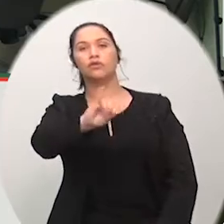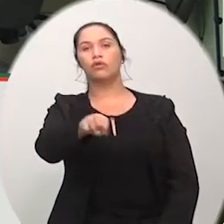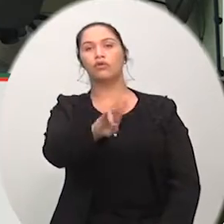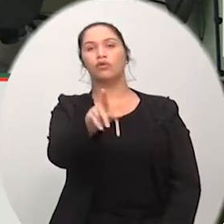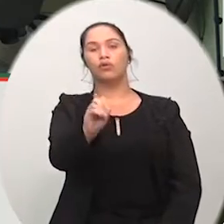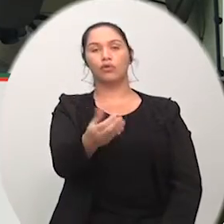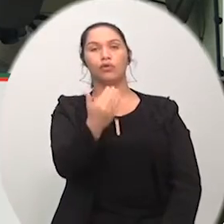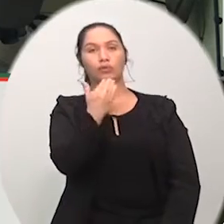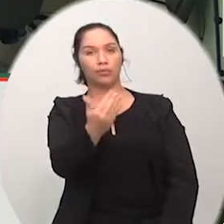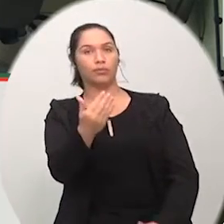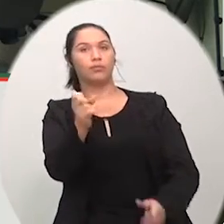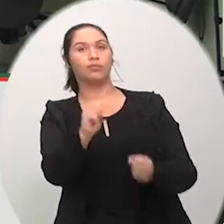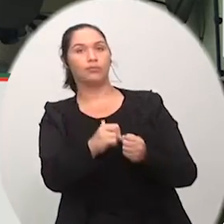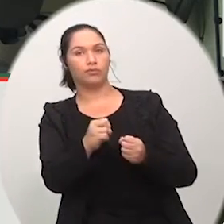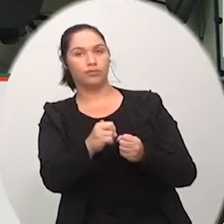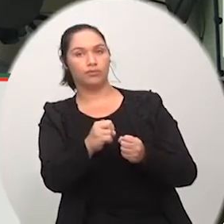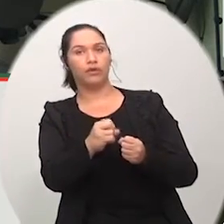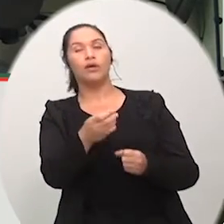Atendido.